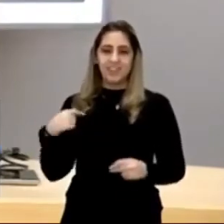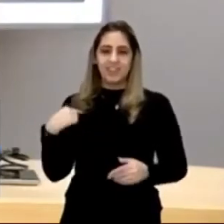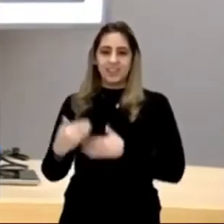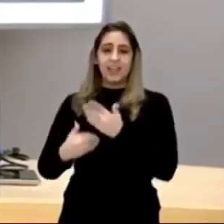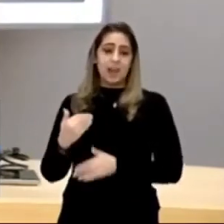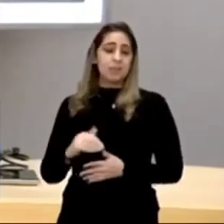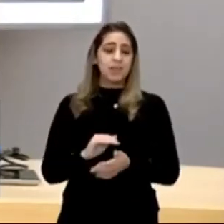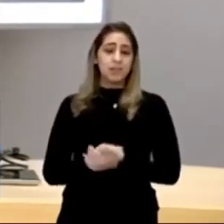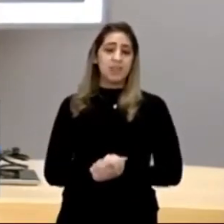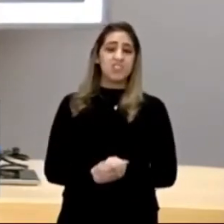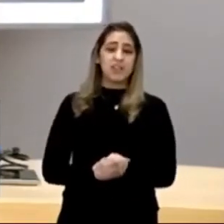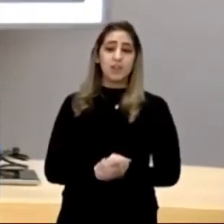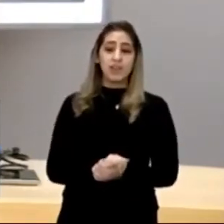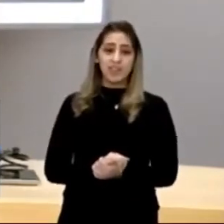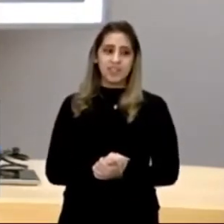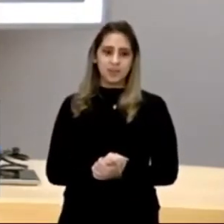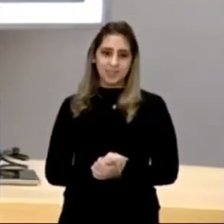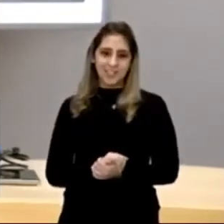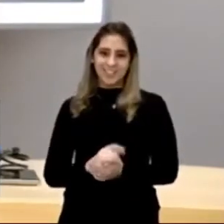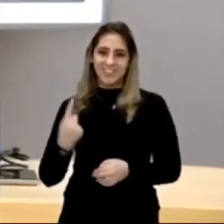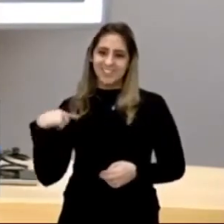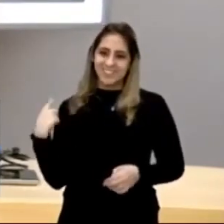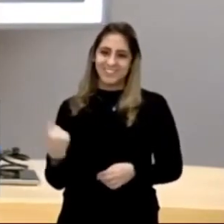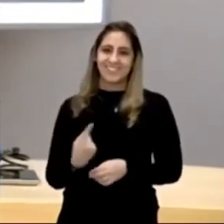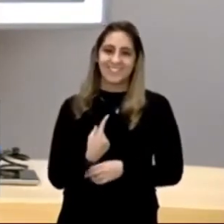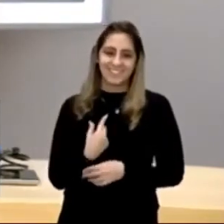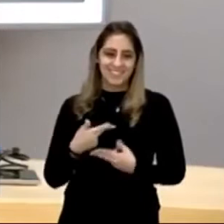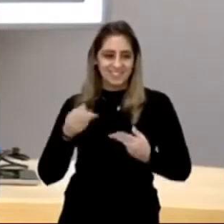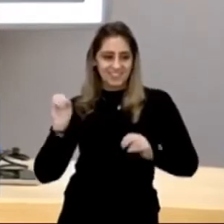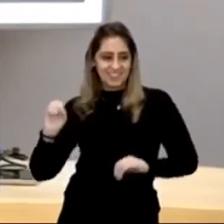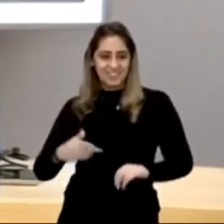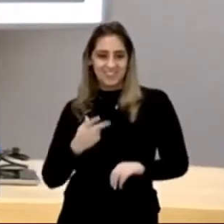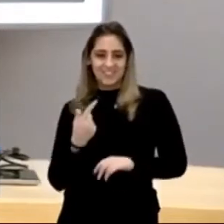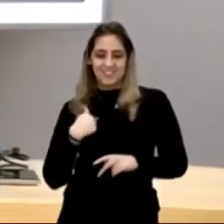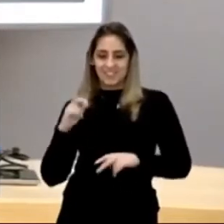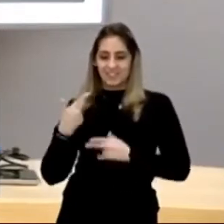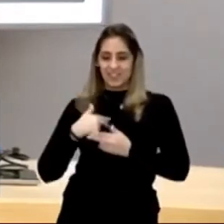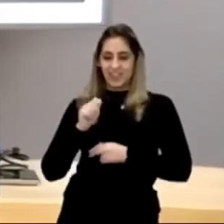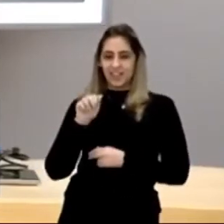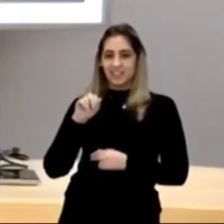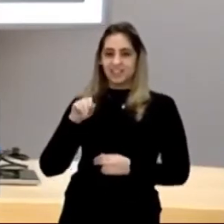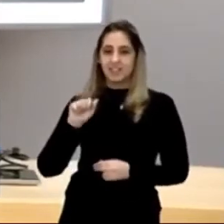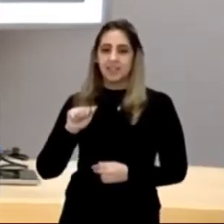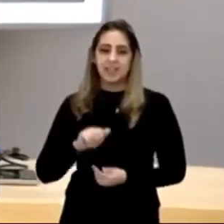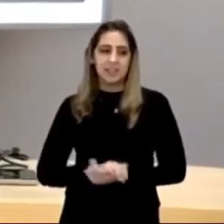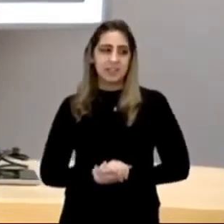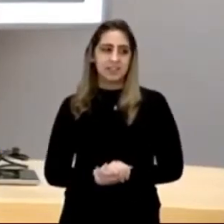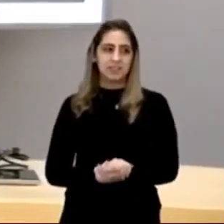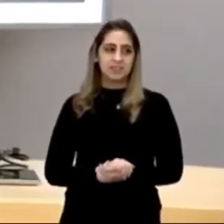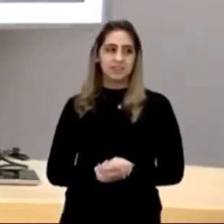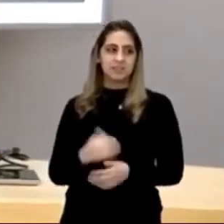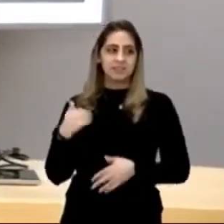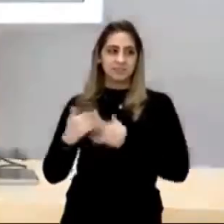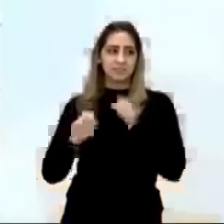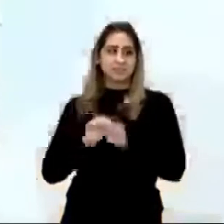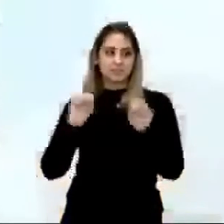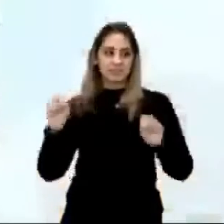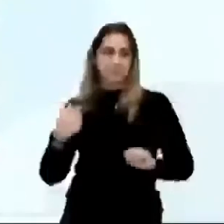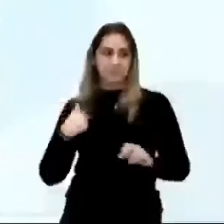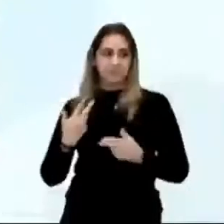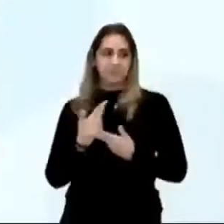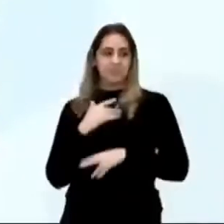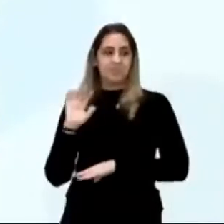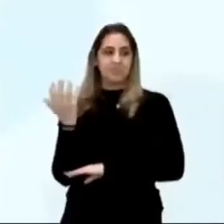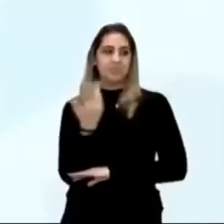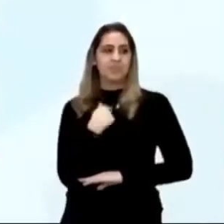botelho, assim como outras, a que dão o nome de rabo de asno, e quarta-feira seguinte, pela manhã, topamos aves,